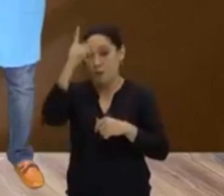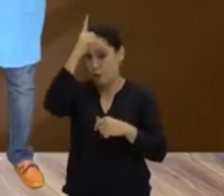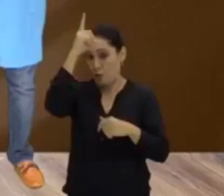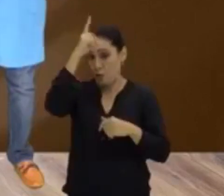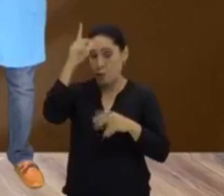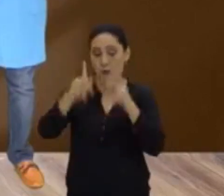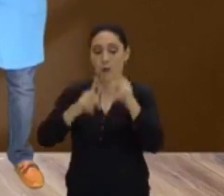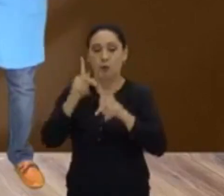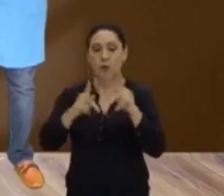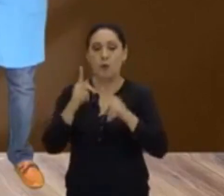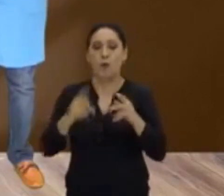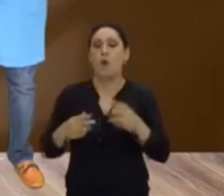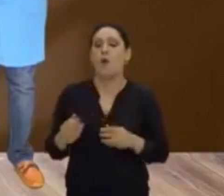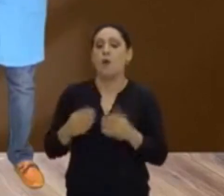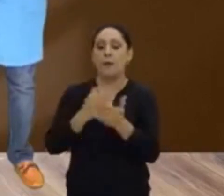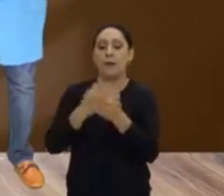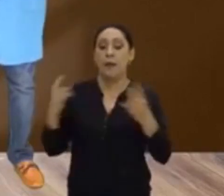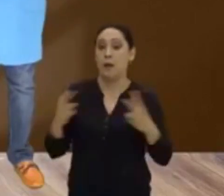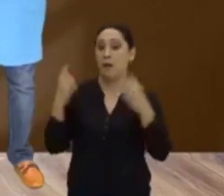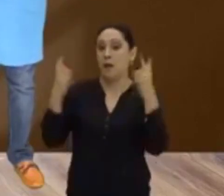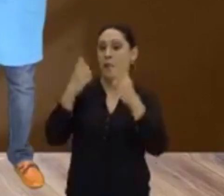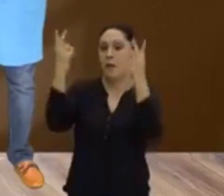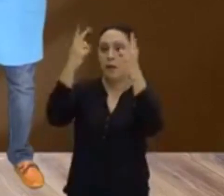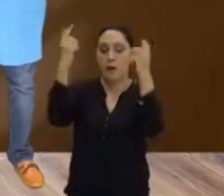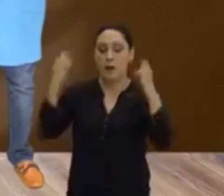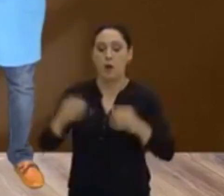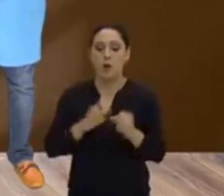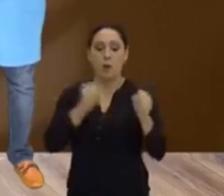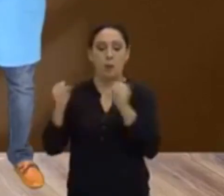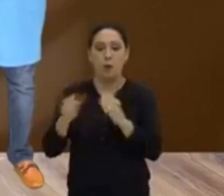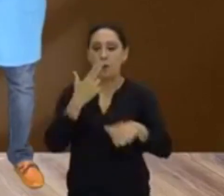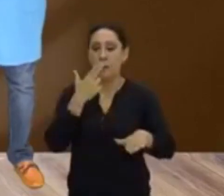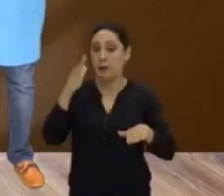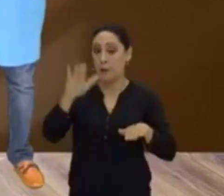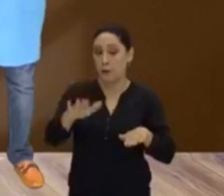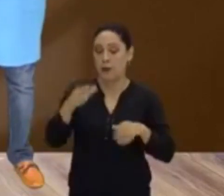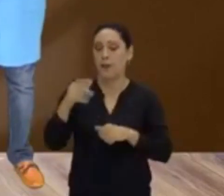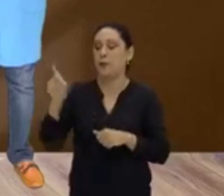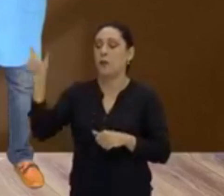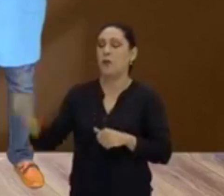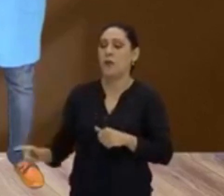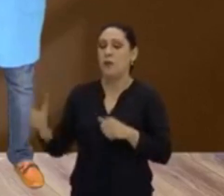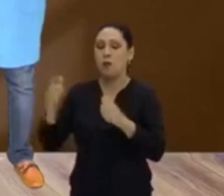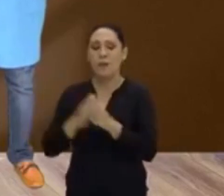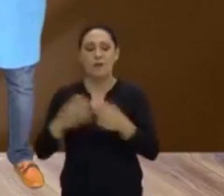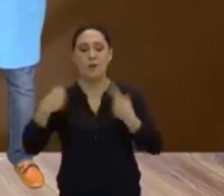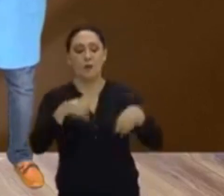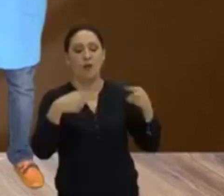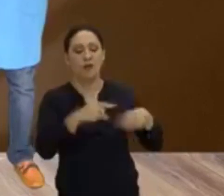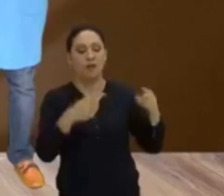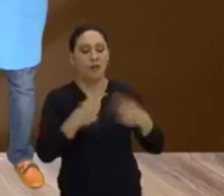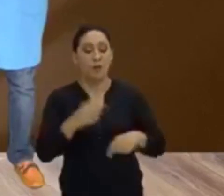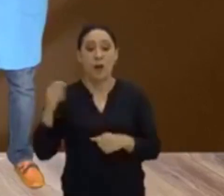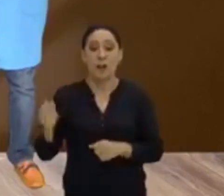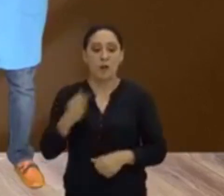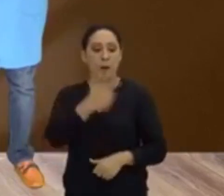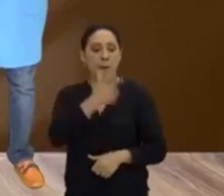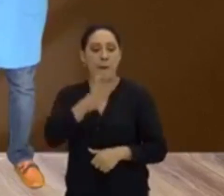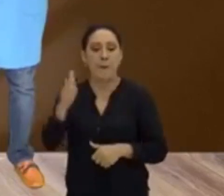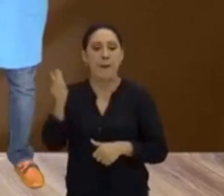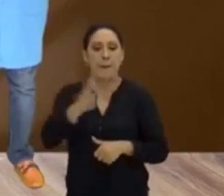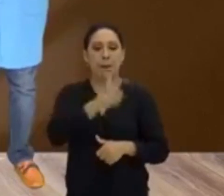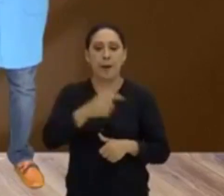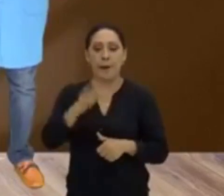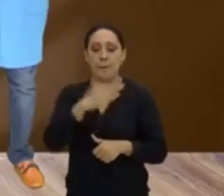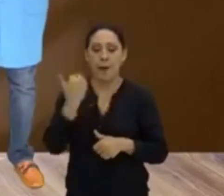acabaram referendando o poder do Hitler. O Hitler acabou perseguindo e dizimando os judeus.